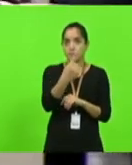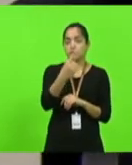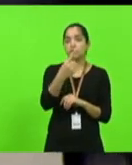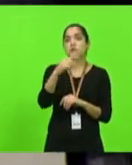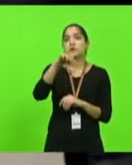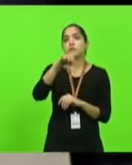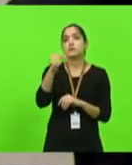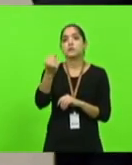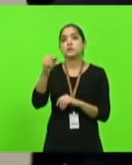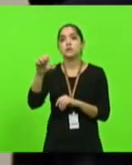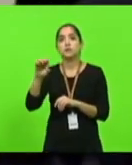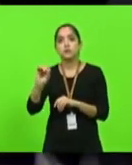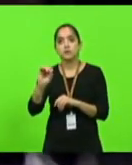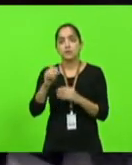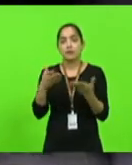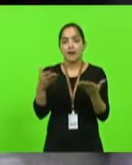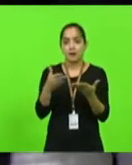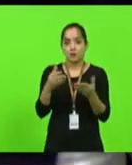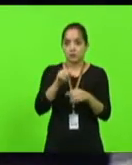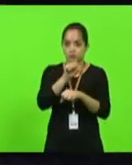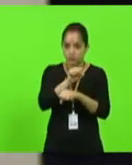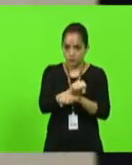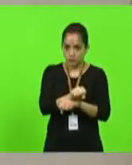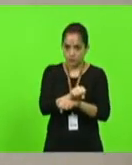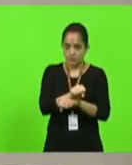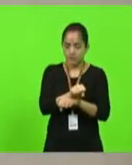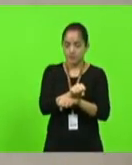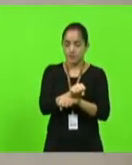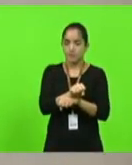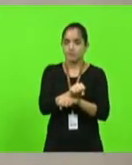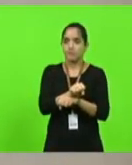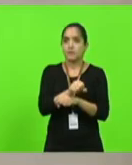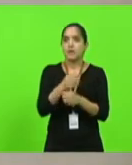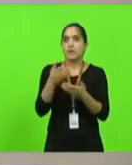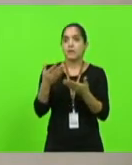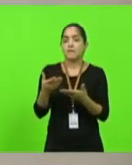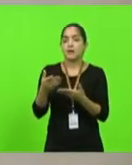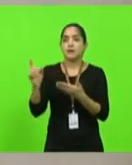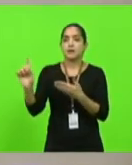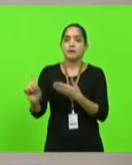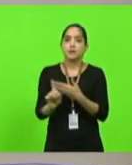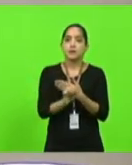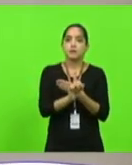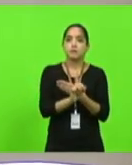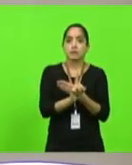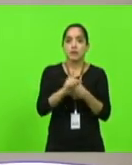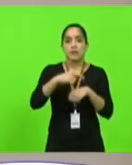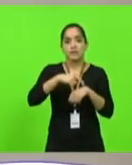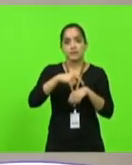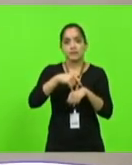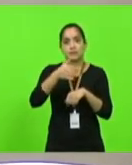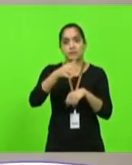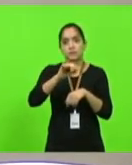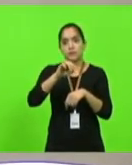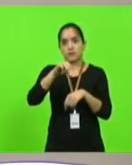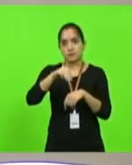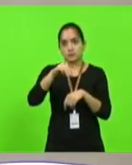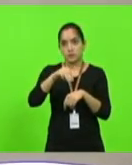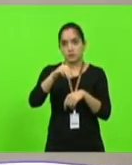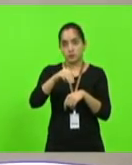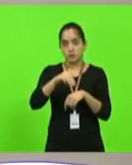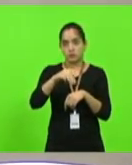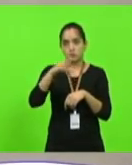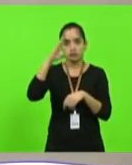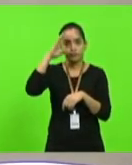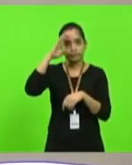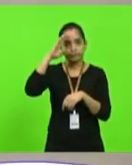Esta presidência, neste momento, suspende a presente sessão para que, pelo tempo de até 10 minutos, o senhor comandante